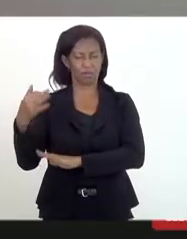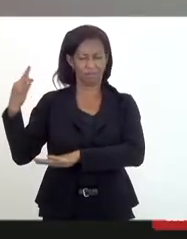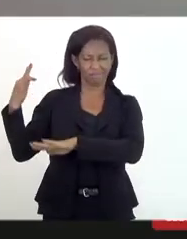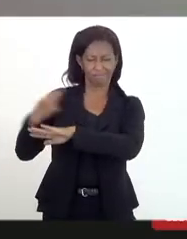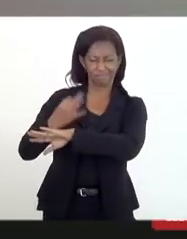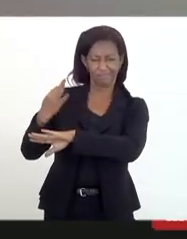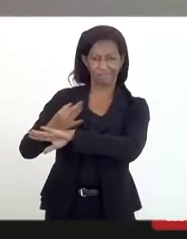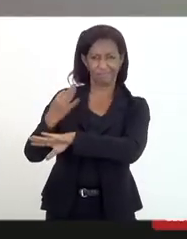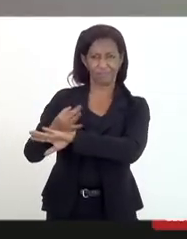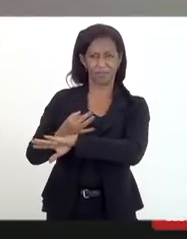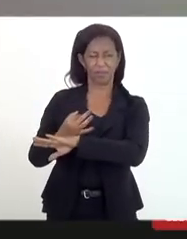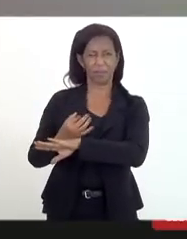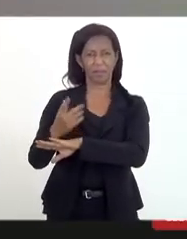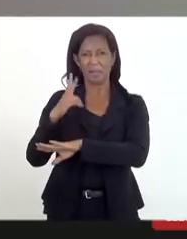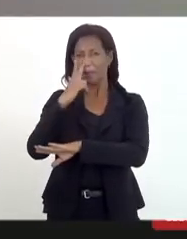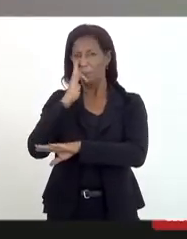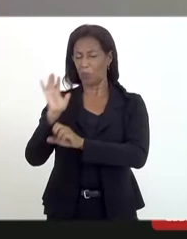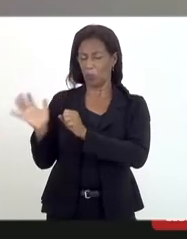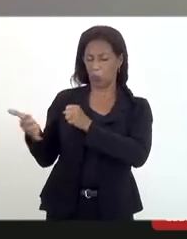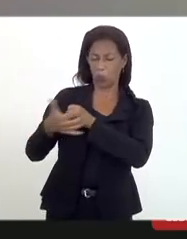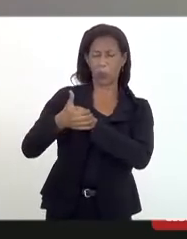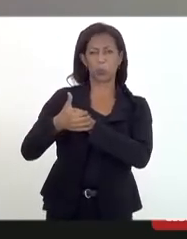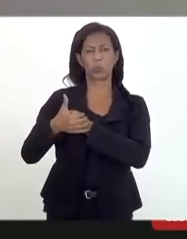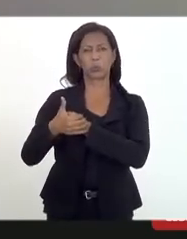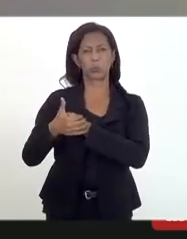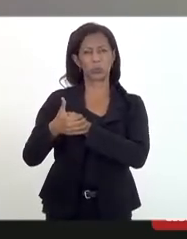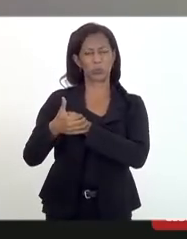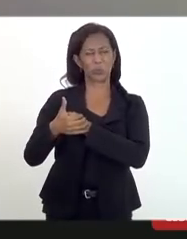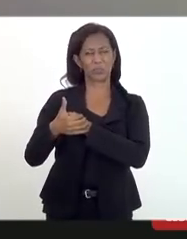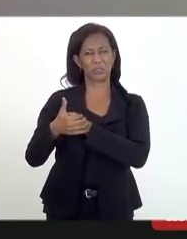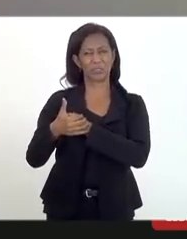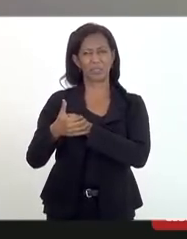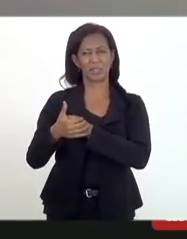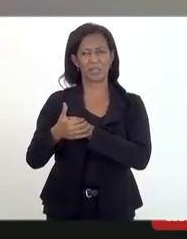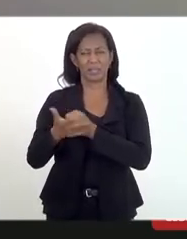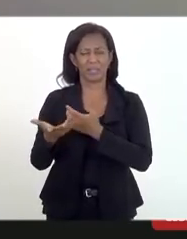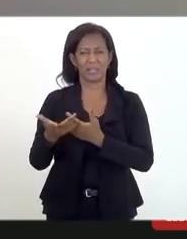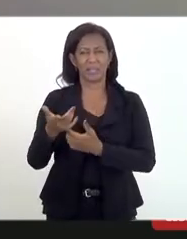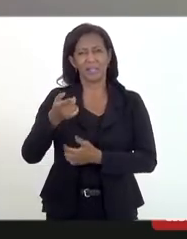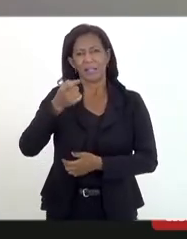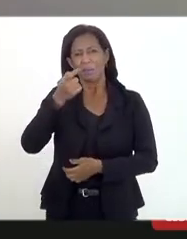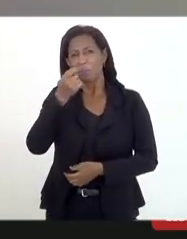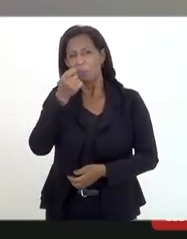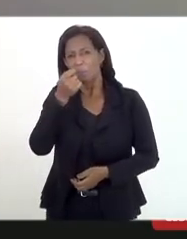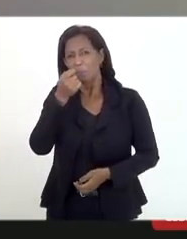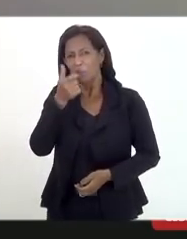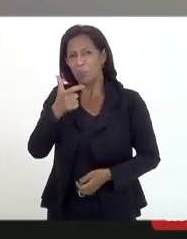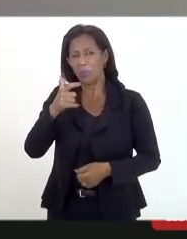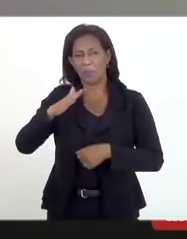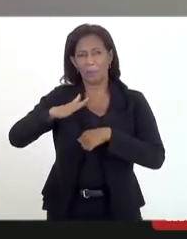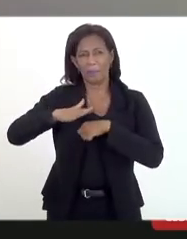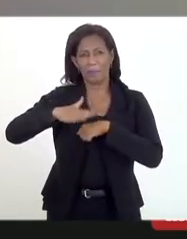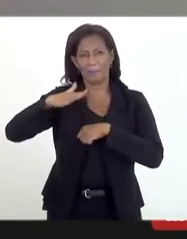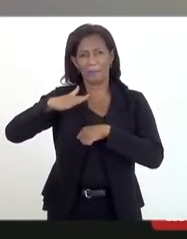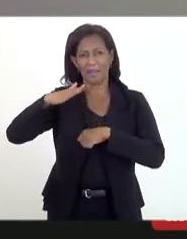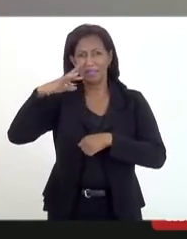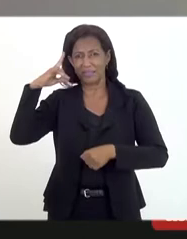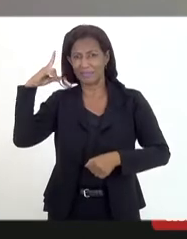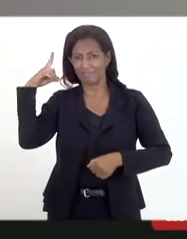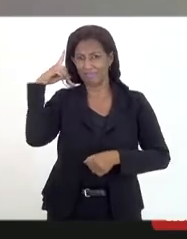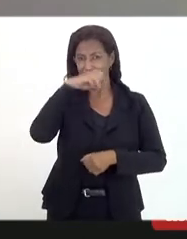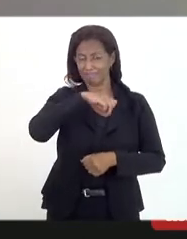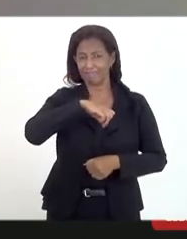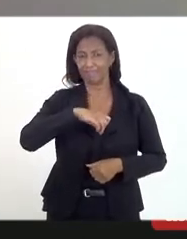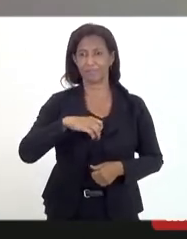religiosa esconde ou escamodeia um fenômeno que é um pouco mais grave. Eu até costumo brincar, se me permitem,